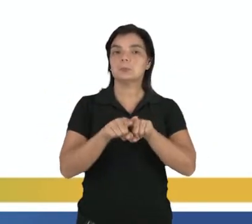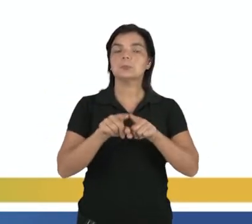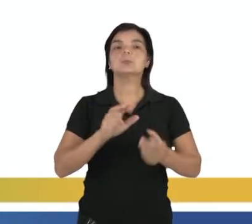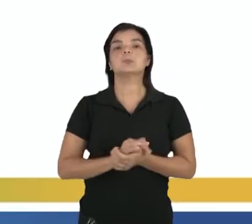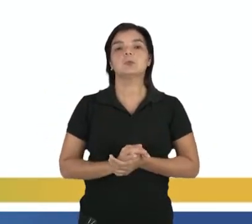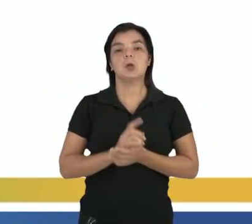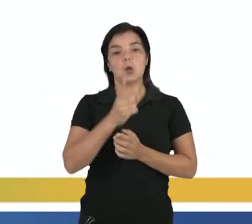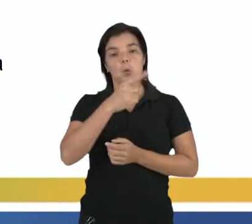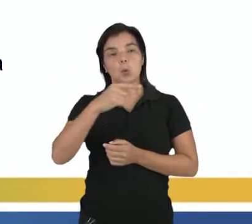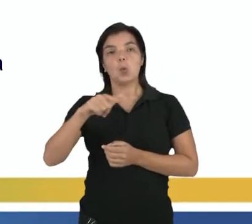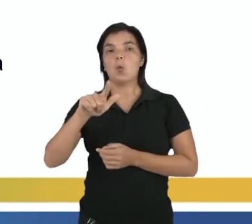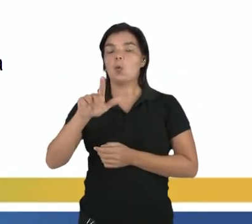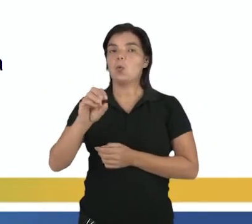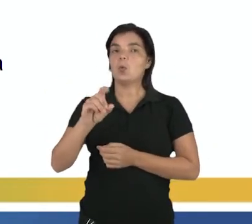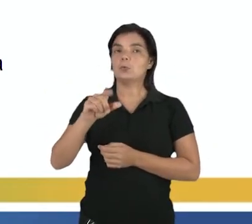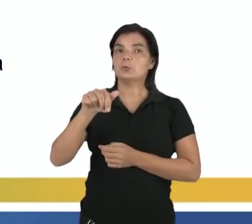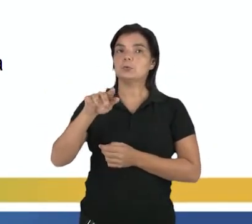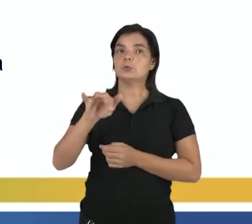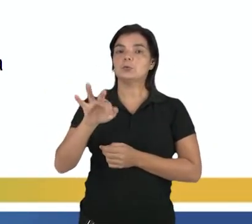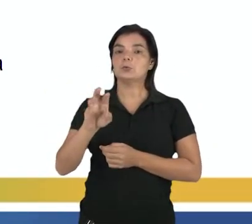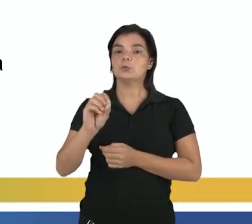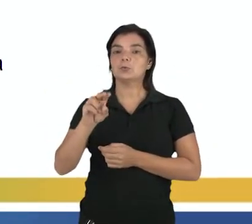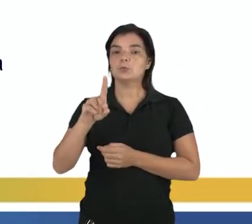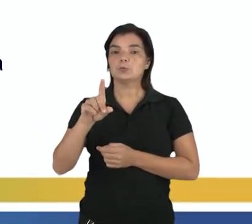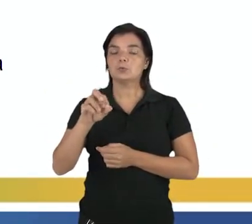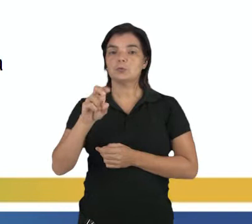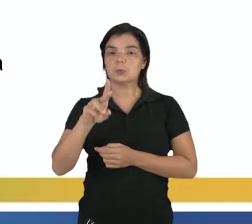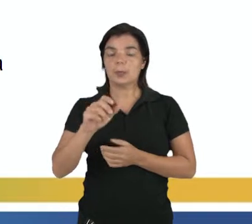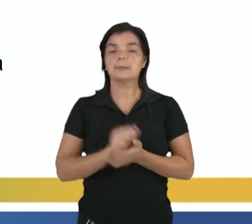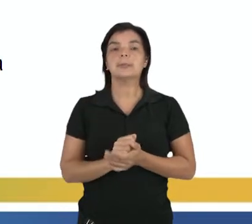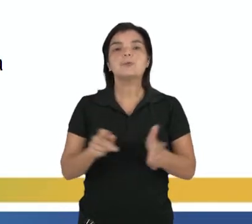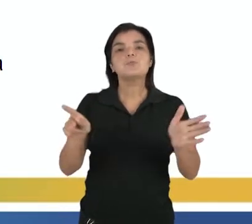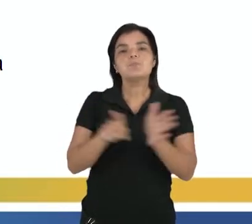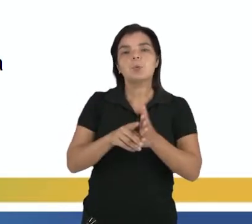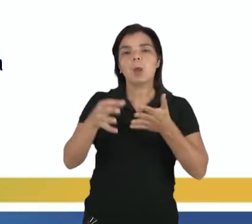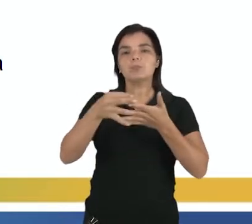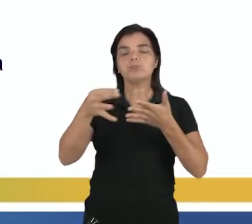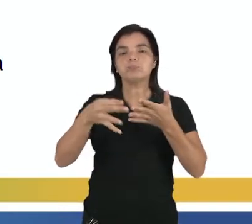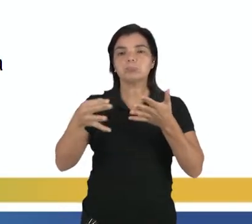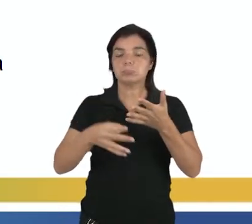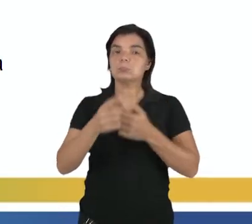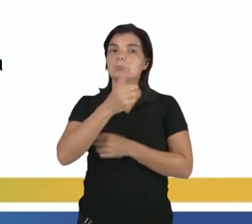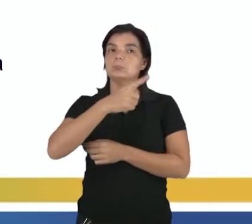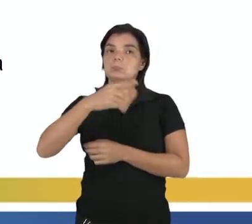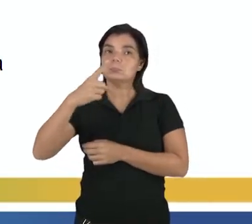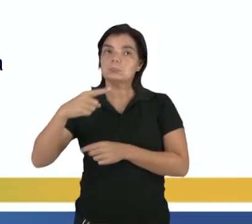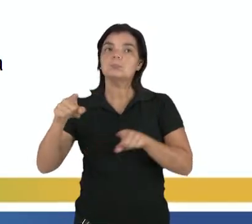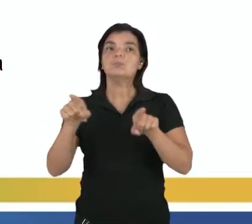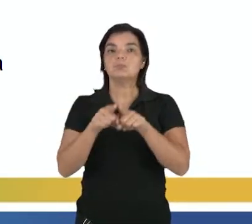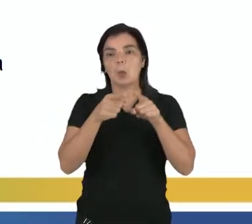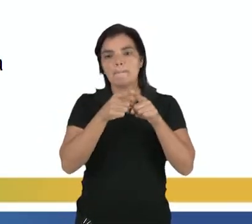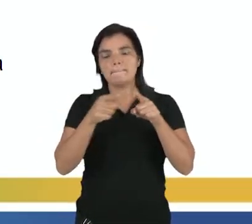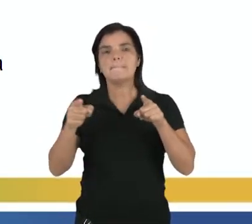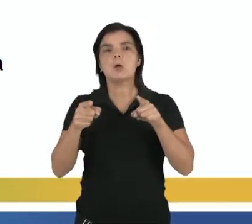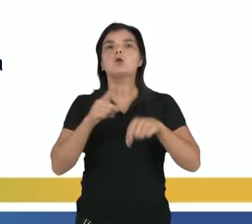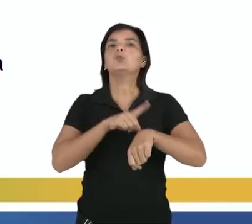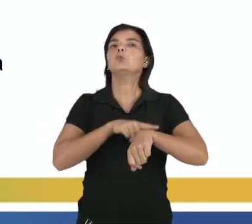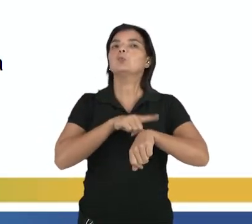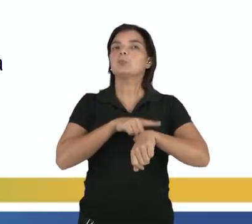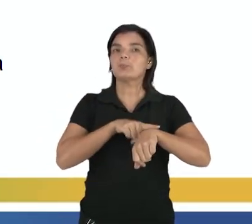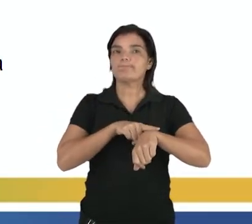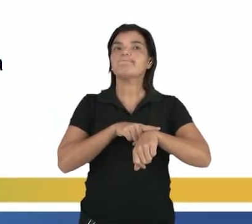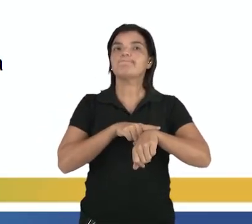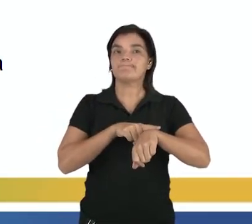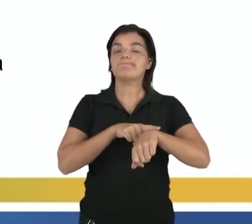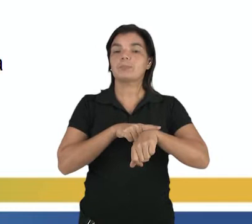longitudinais. As propriedades das ondas, tá. Então, as ondas, elas têm um período. O que que é o período?